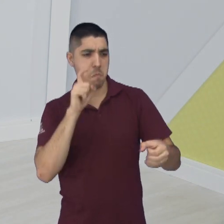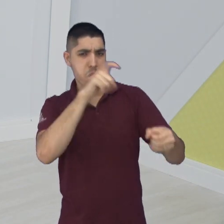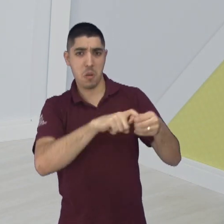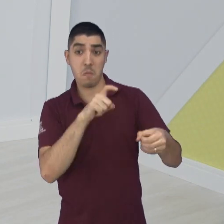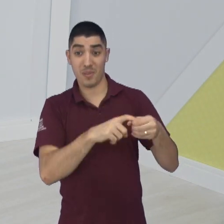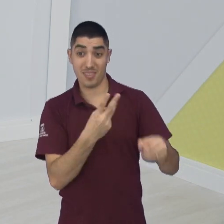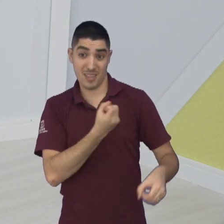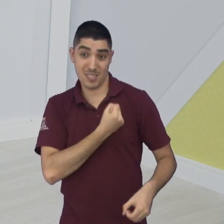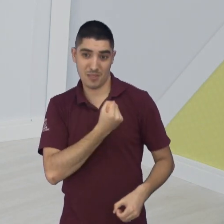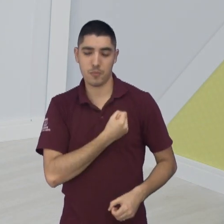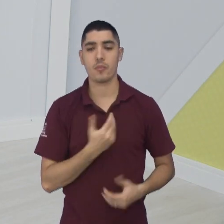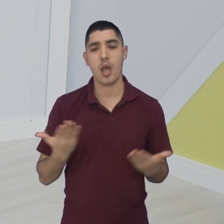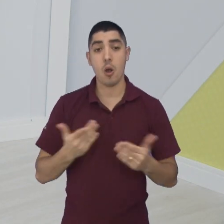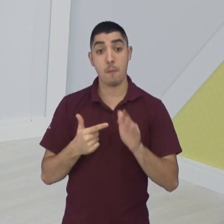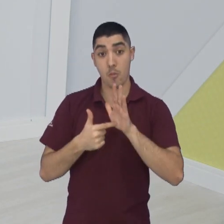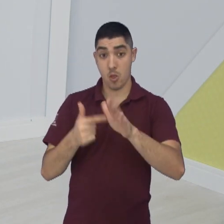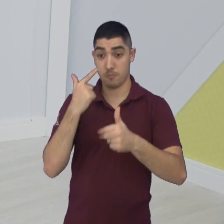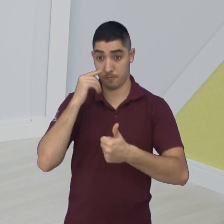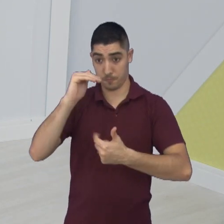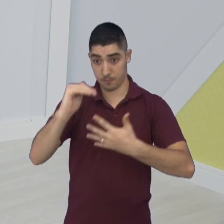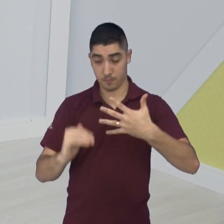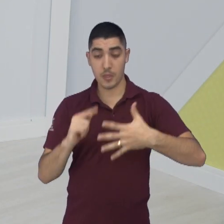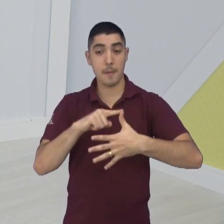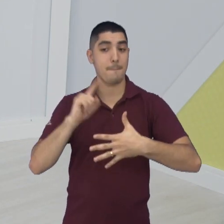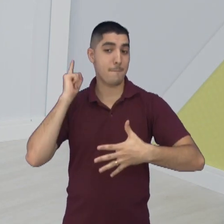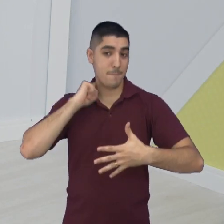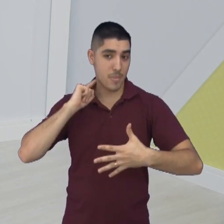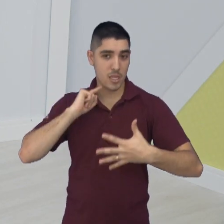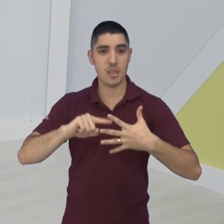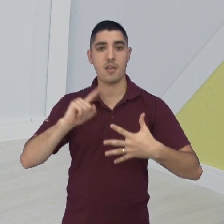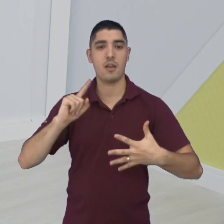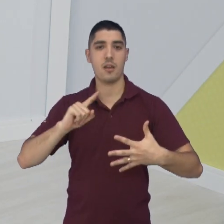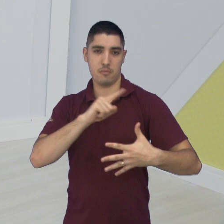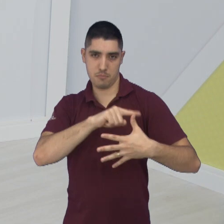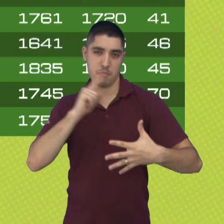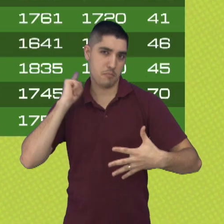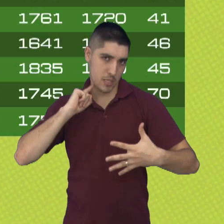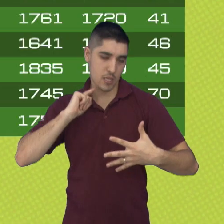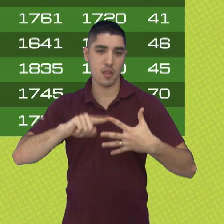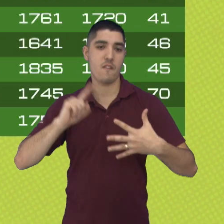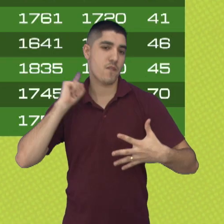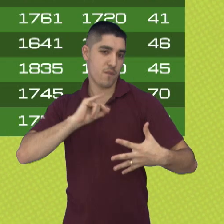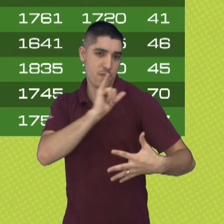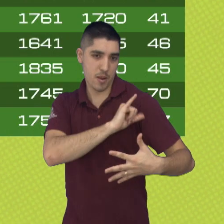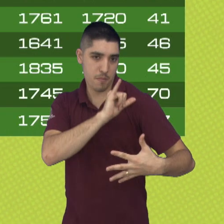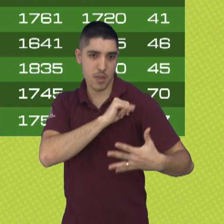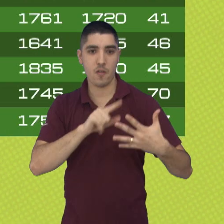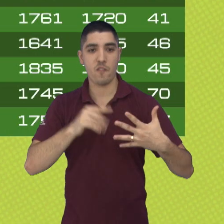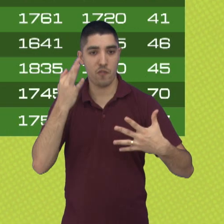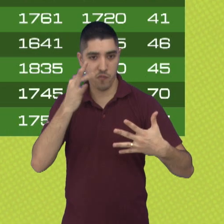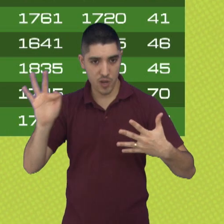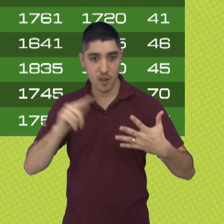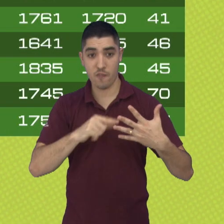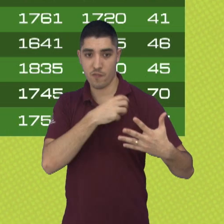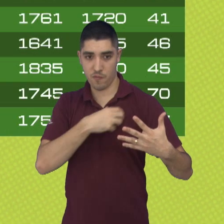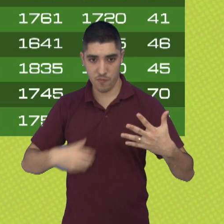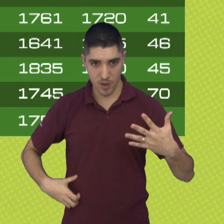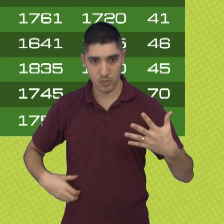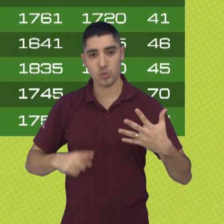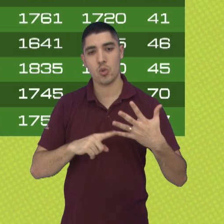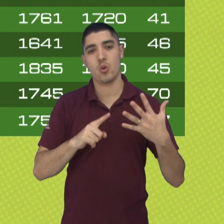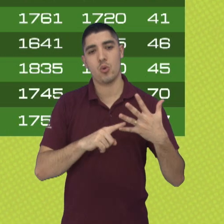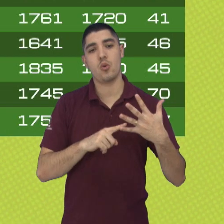classificação do NBB, para mostrar que o São José, o Minas segue líder, o Flamengo reassumiu a segunda posição, Franca caiu para terceiro, São José caiu uma posição,